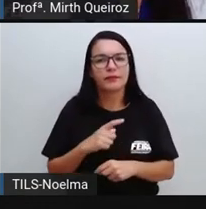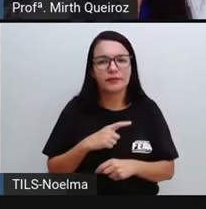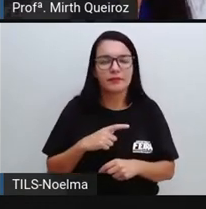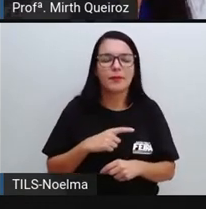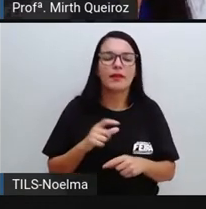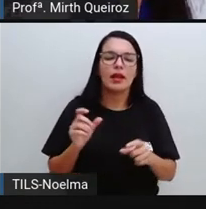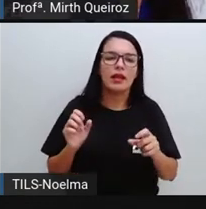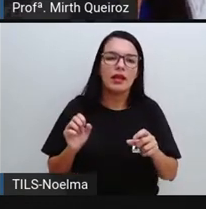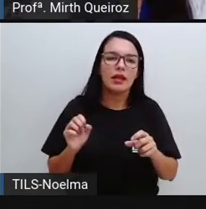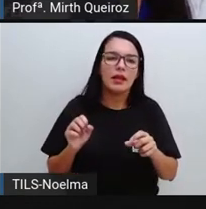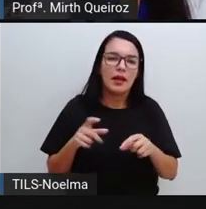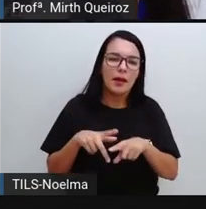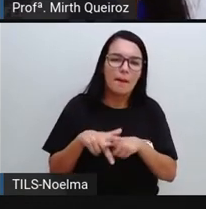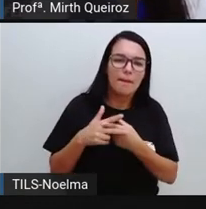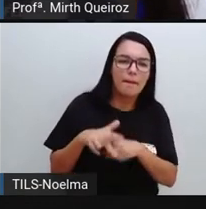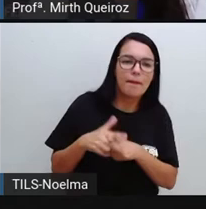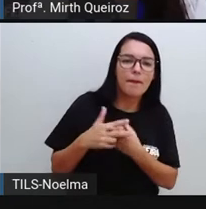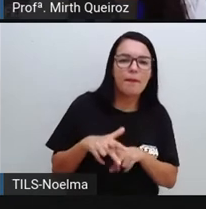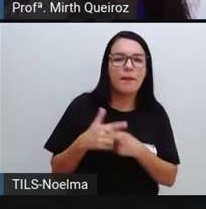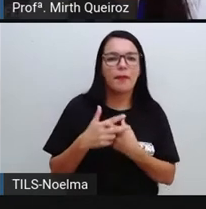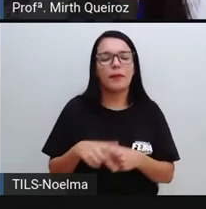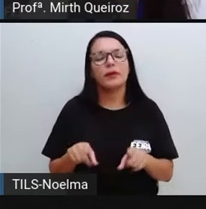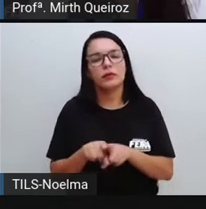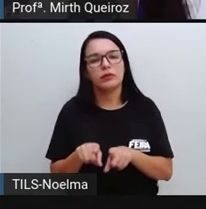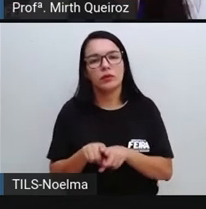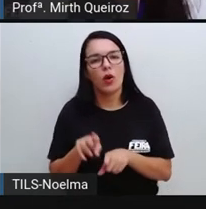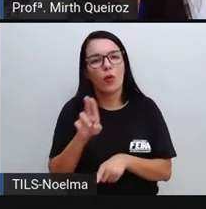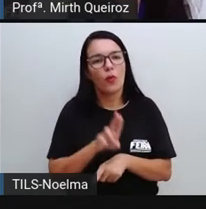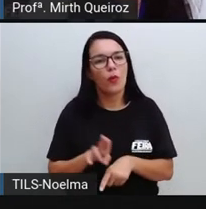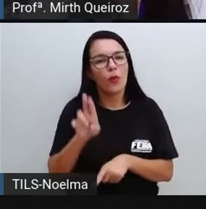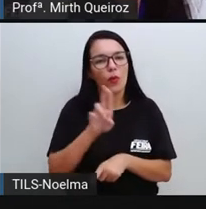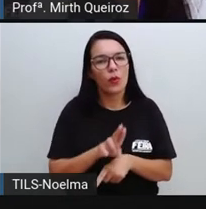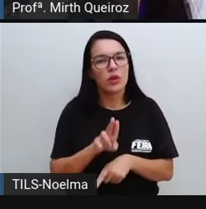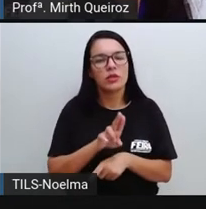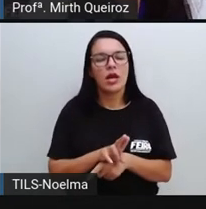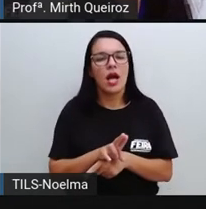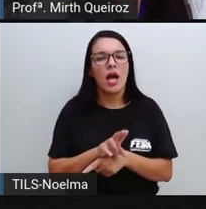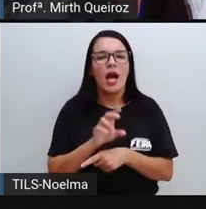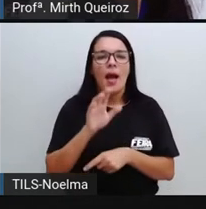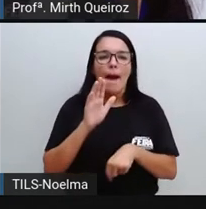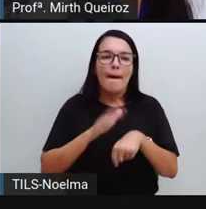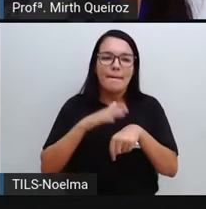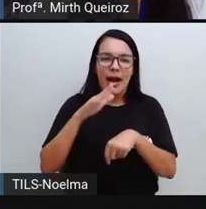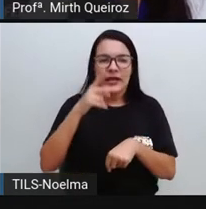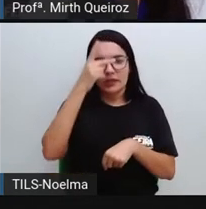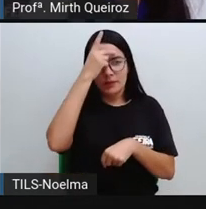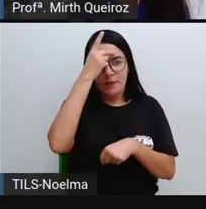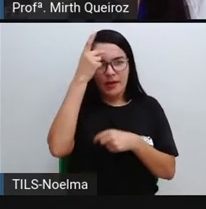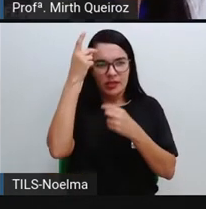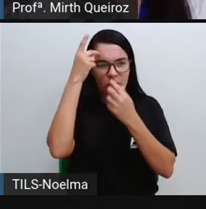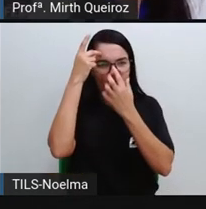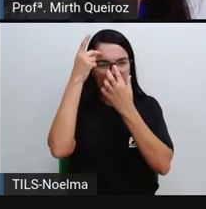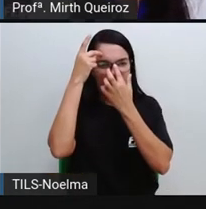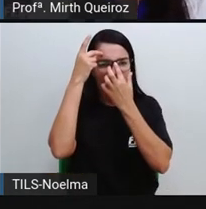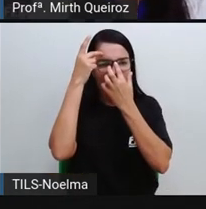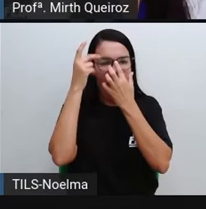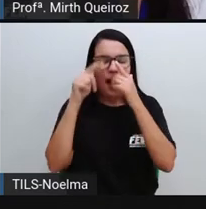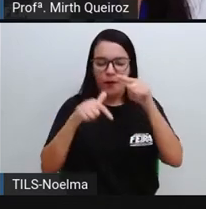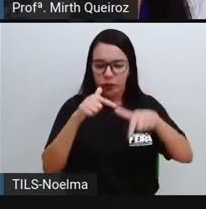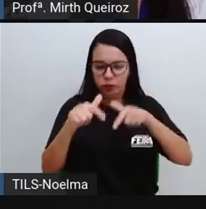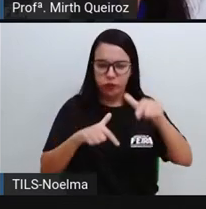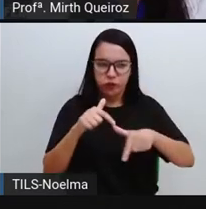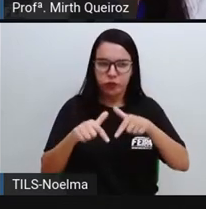gente viu lá na colheita de uva, onde se utiliza também, que é uma colheita maior, né? Mas se utiliza uma grande quantidade de